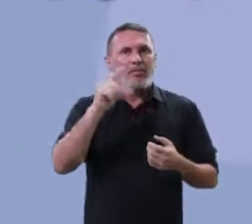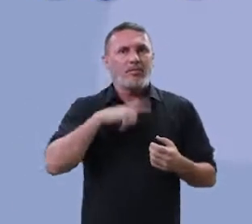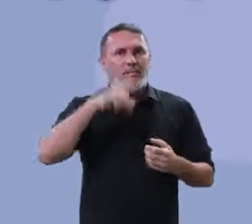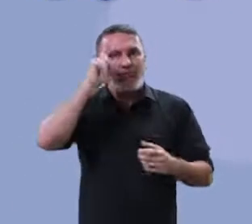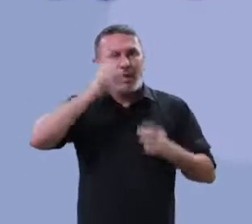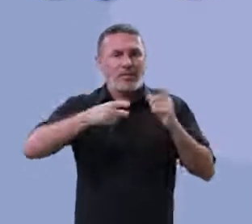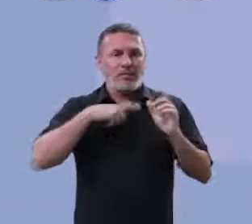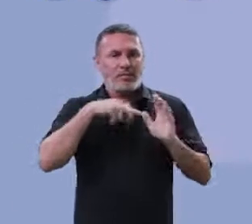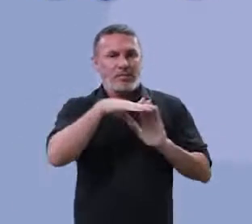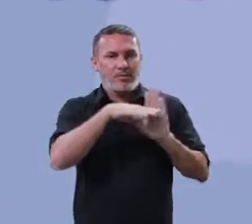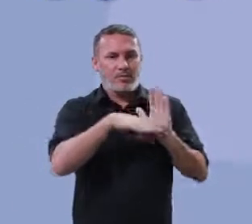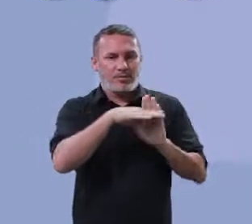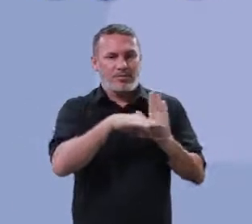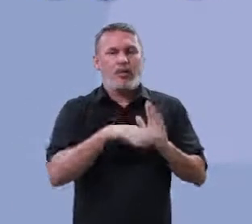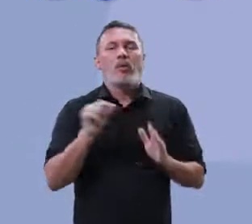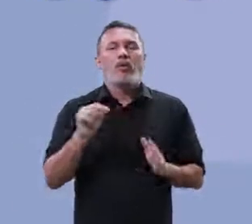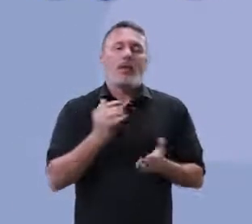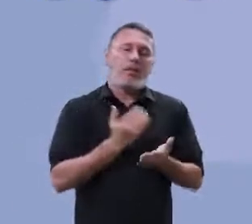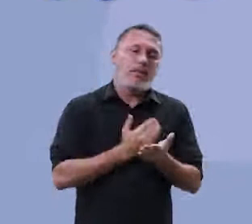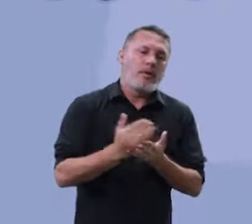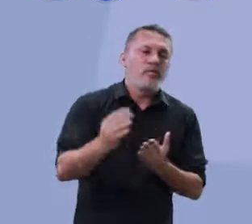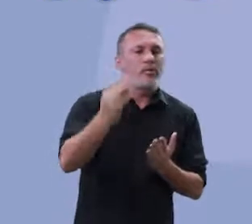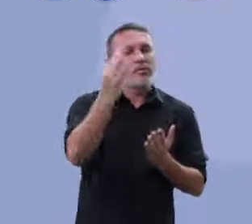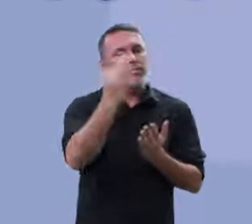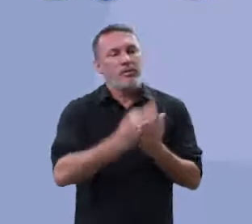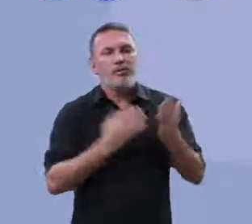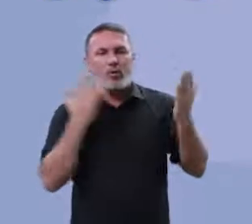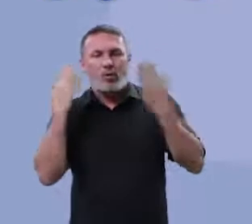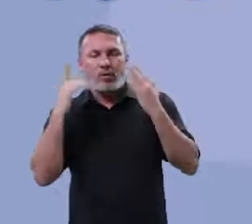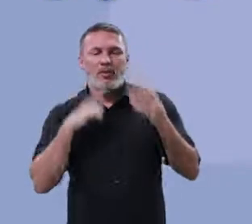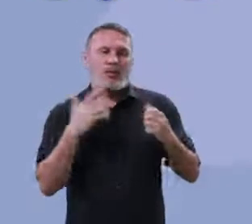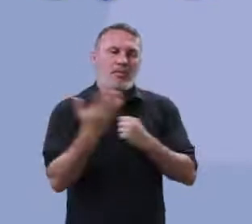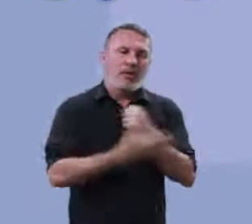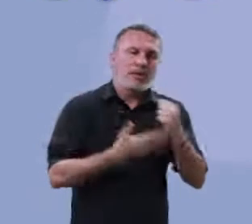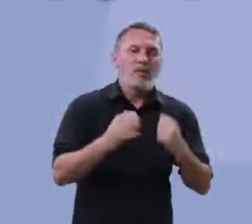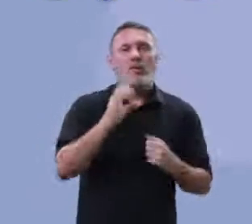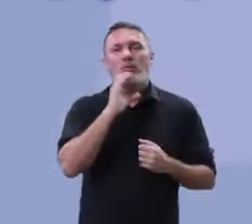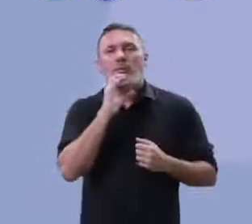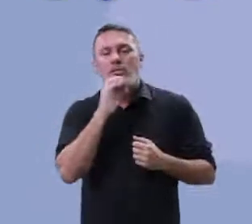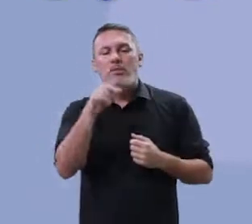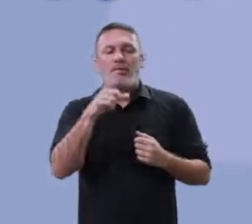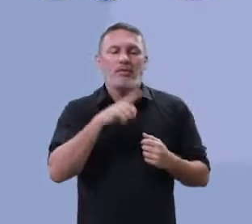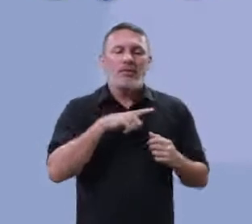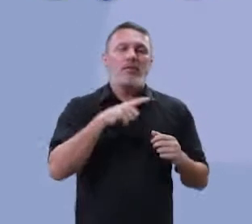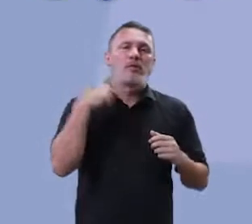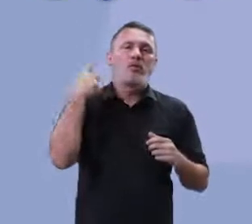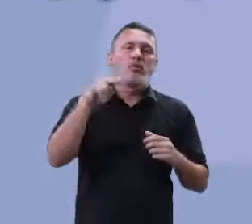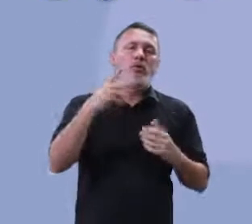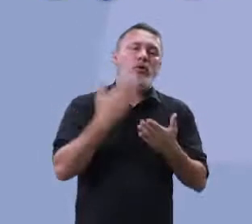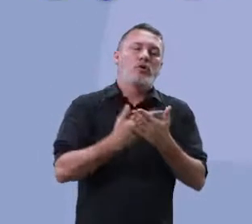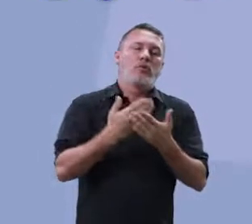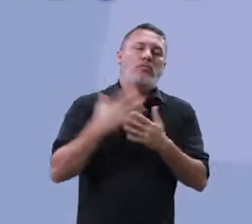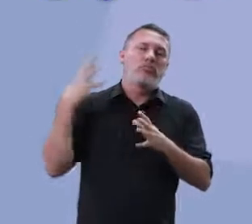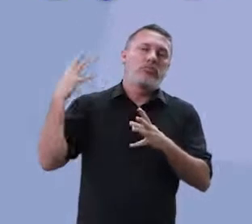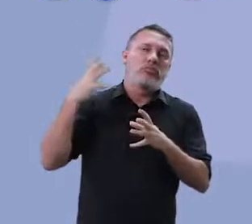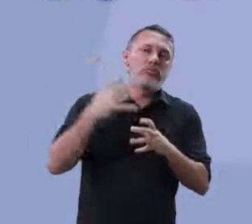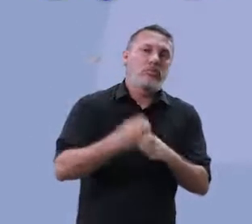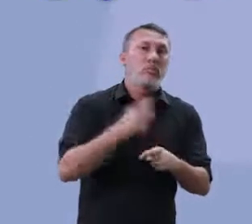comando de questão. A partir da leitura dos textos motivadores e com base nos conhecimentos construídos ao longo de sua formação,